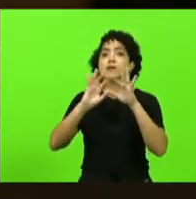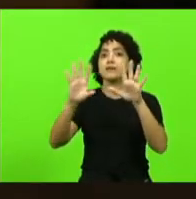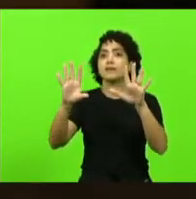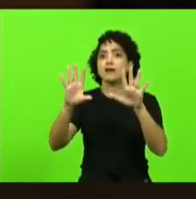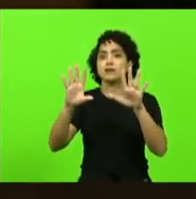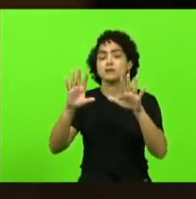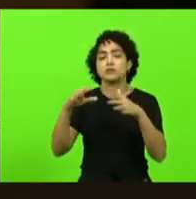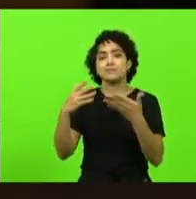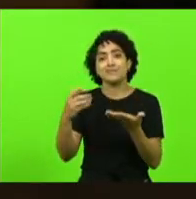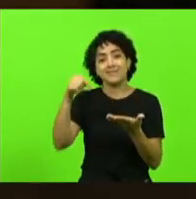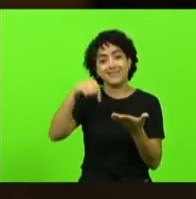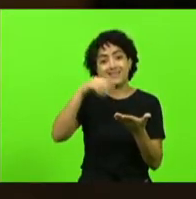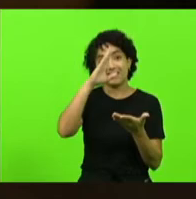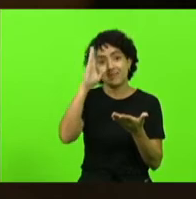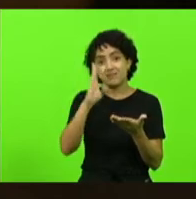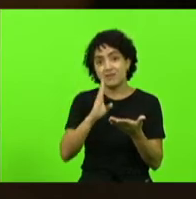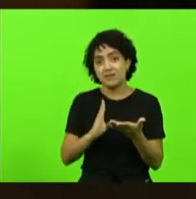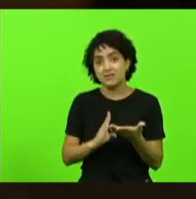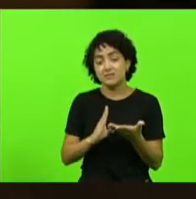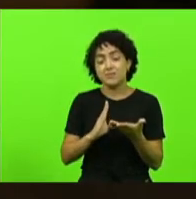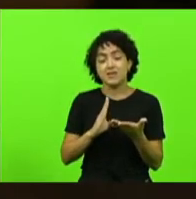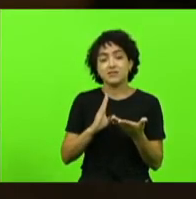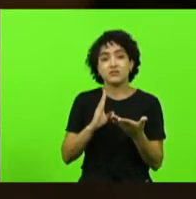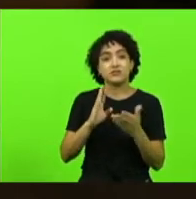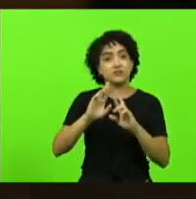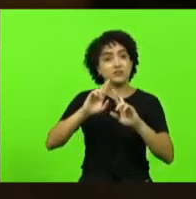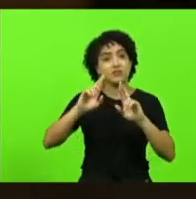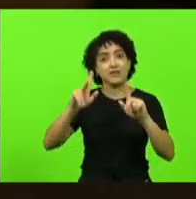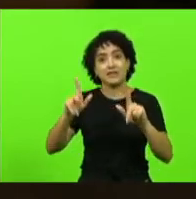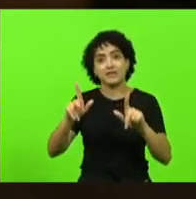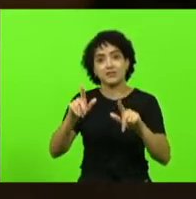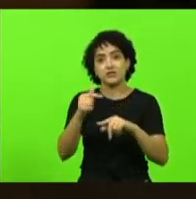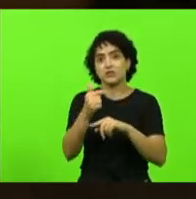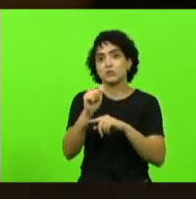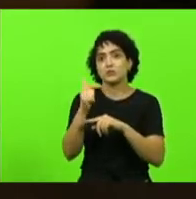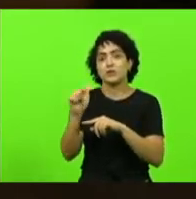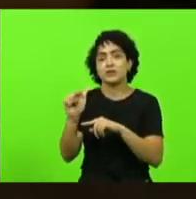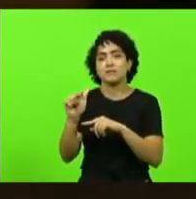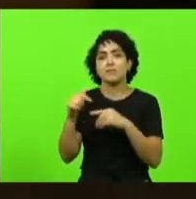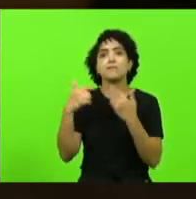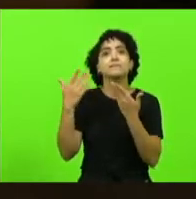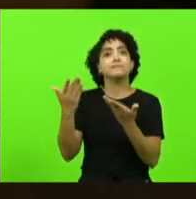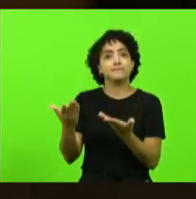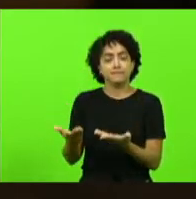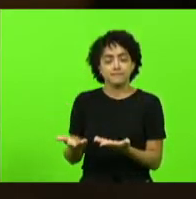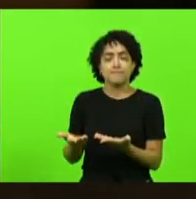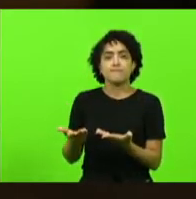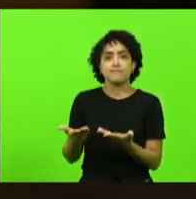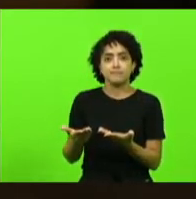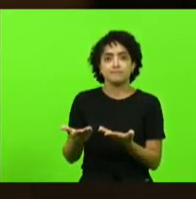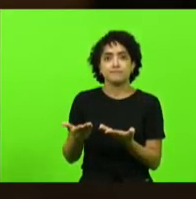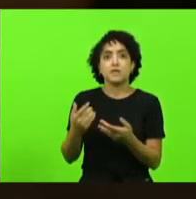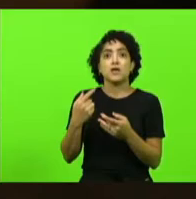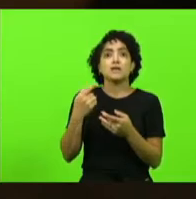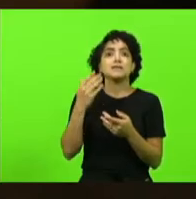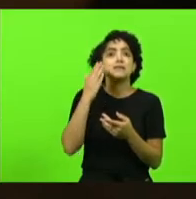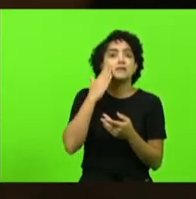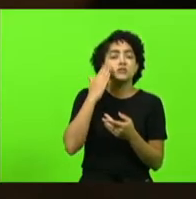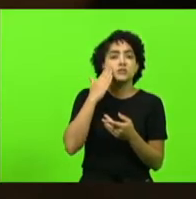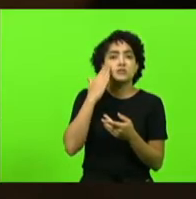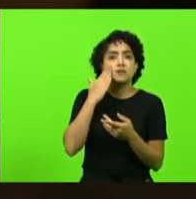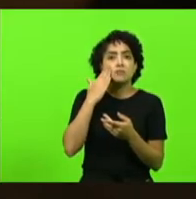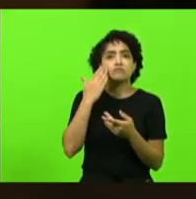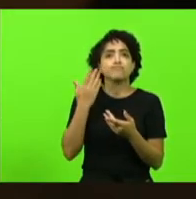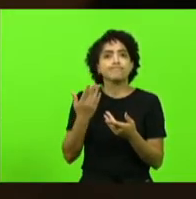é tão rara e escassa nós estamos ali defendendo a liberdade porque sabemos dos